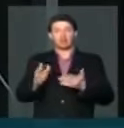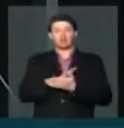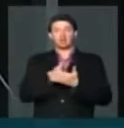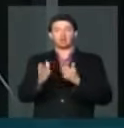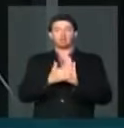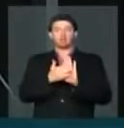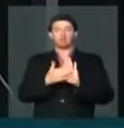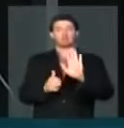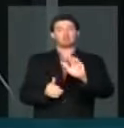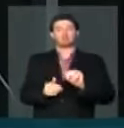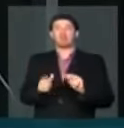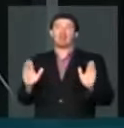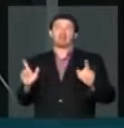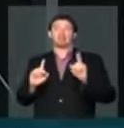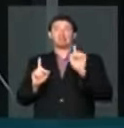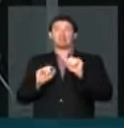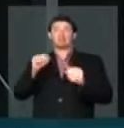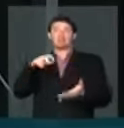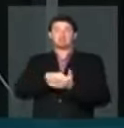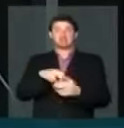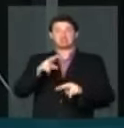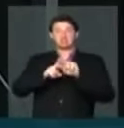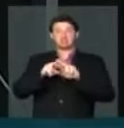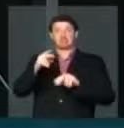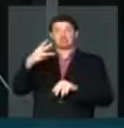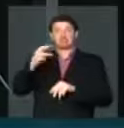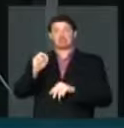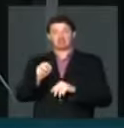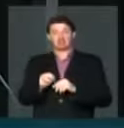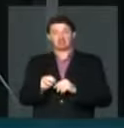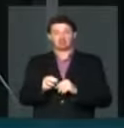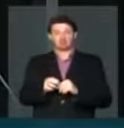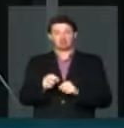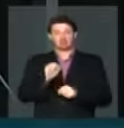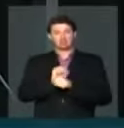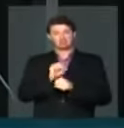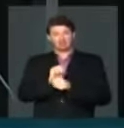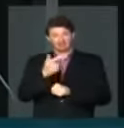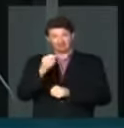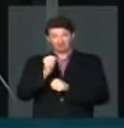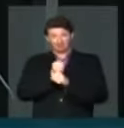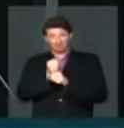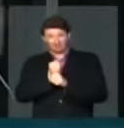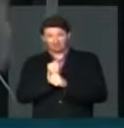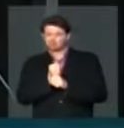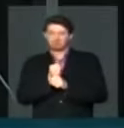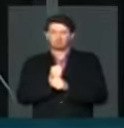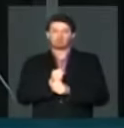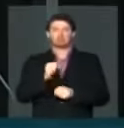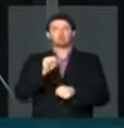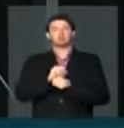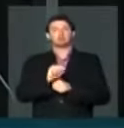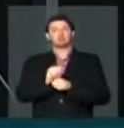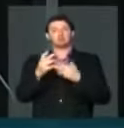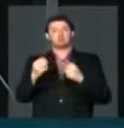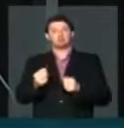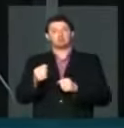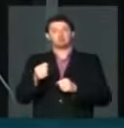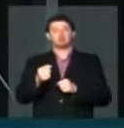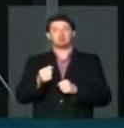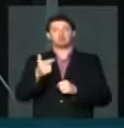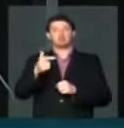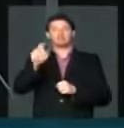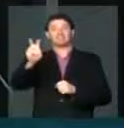propõem, não, se ele foi condenado a 30, ao invés de se esperar 20 anos, esperemos 25.